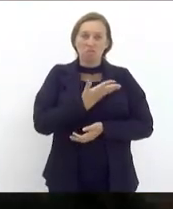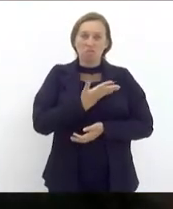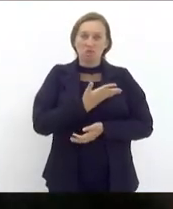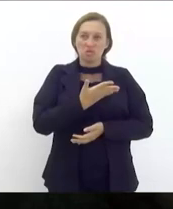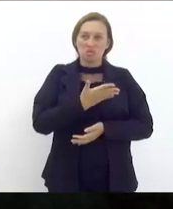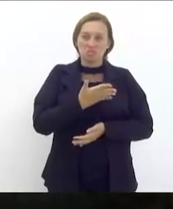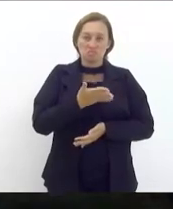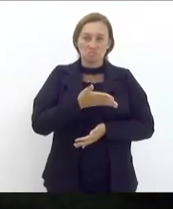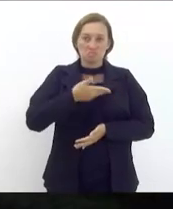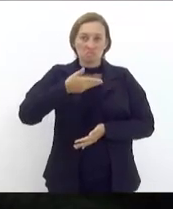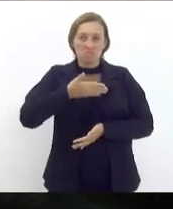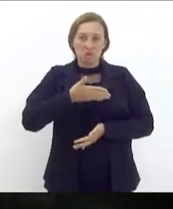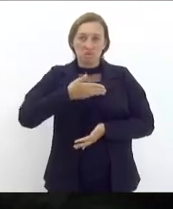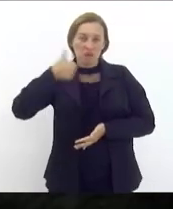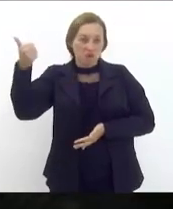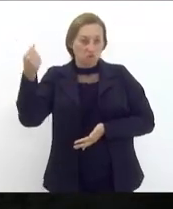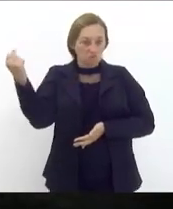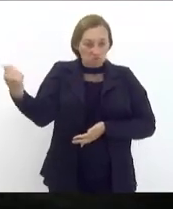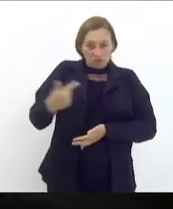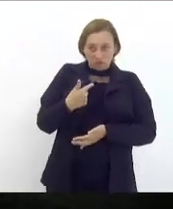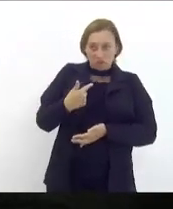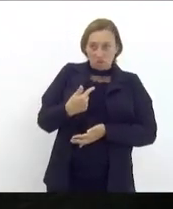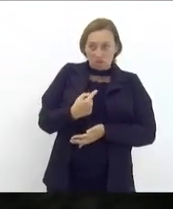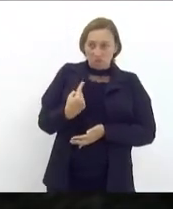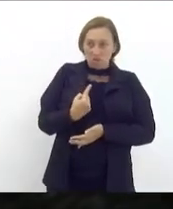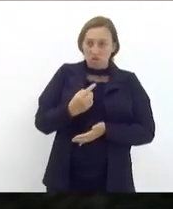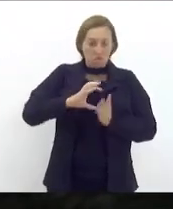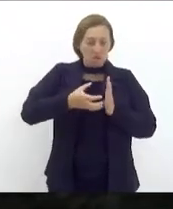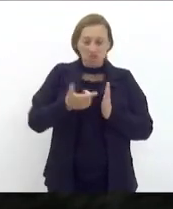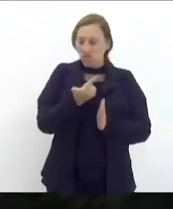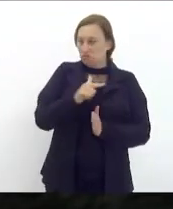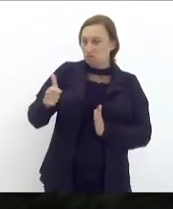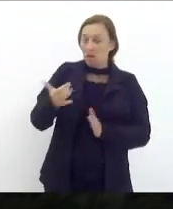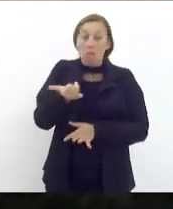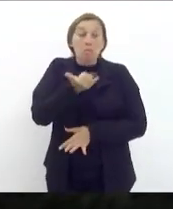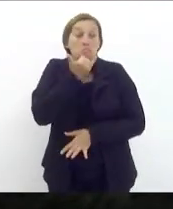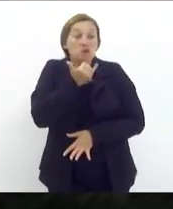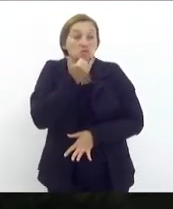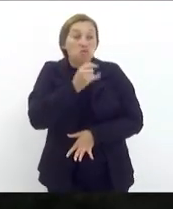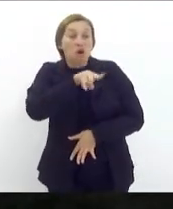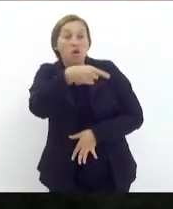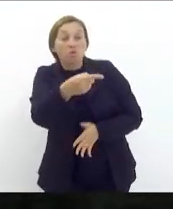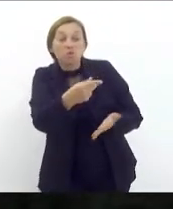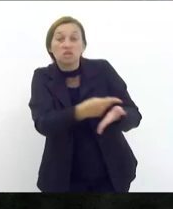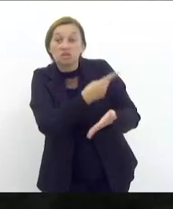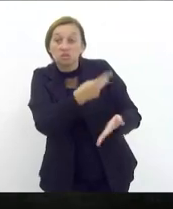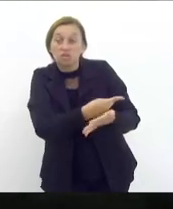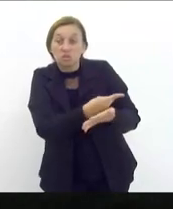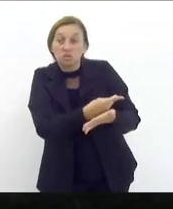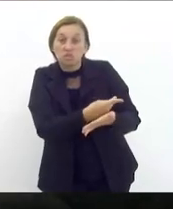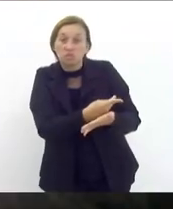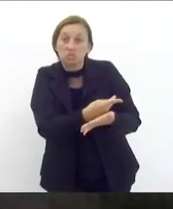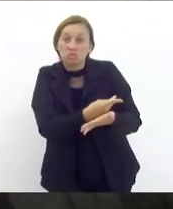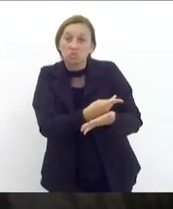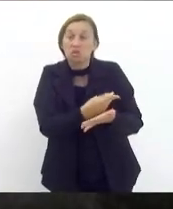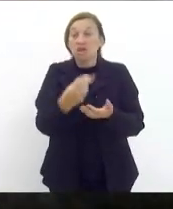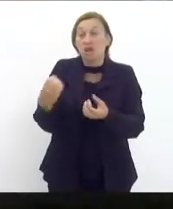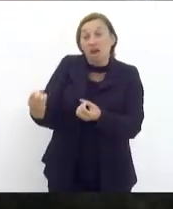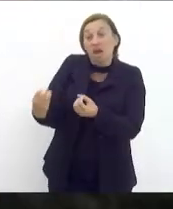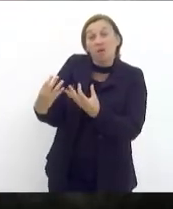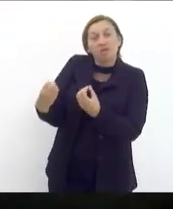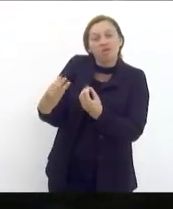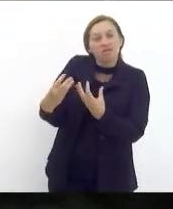tem partido, maior do que nós próprios. Perdoar as faltas dos nossos devedores é esse ensino de Jesus.